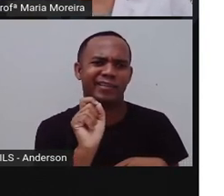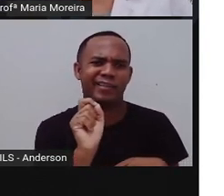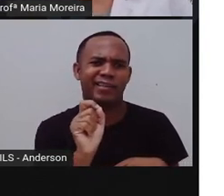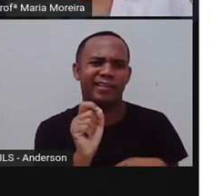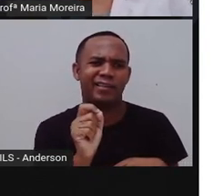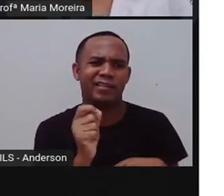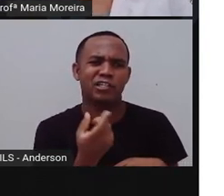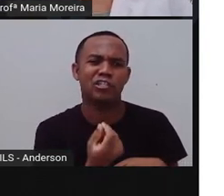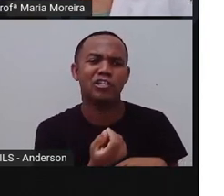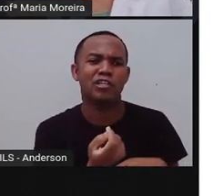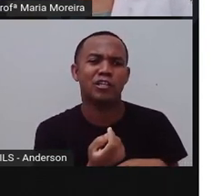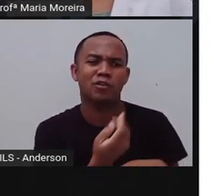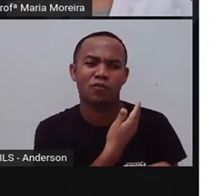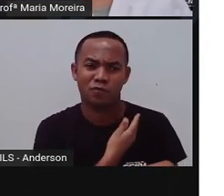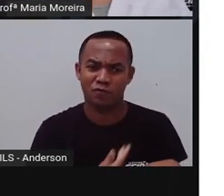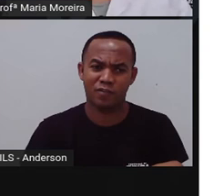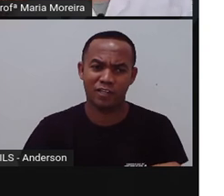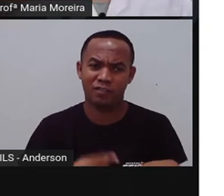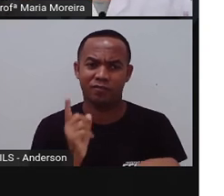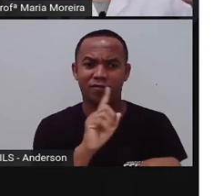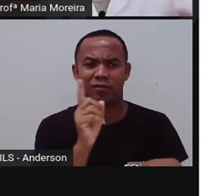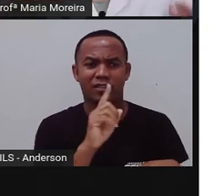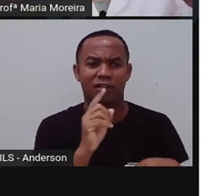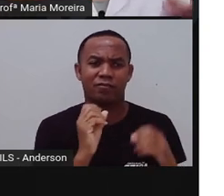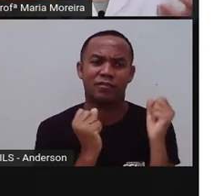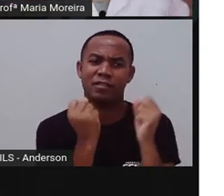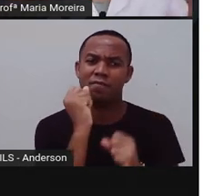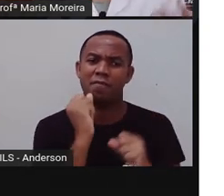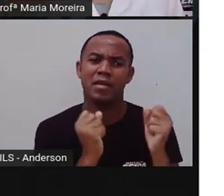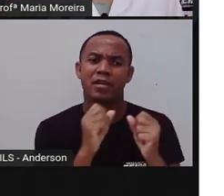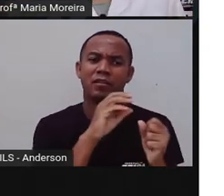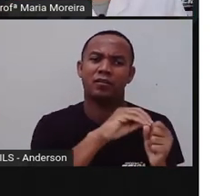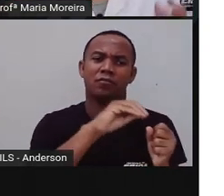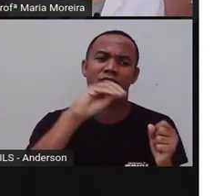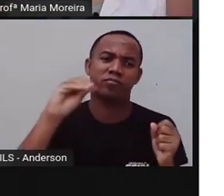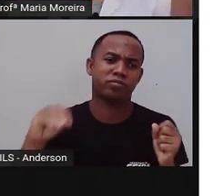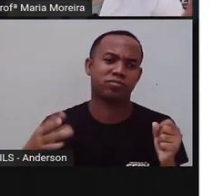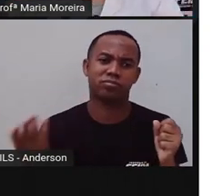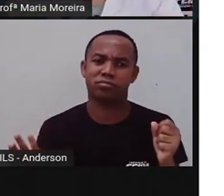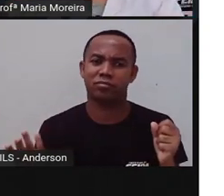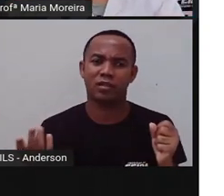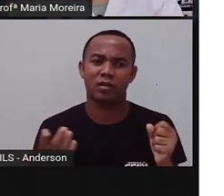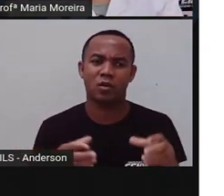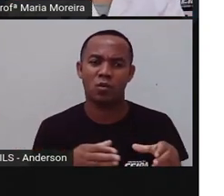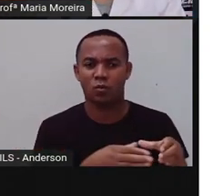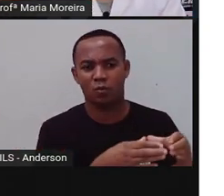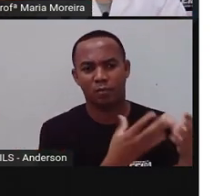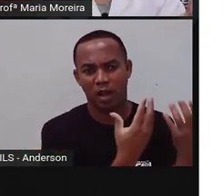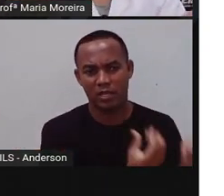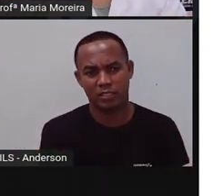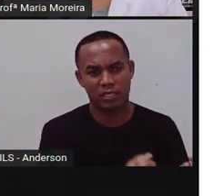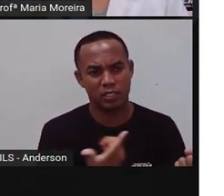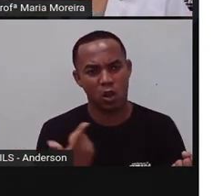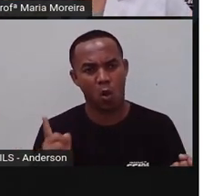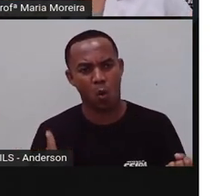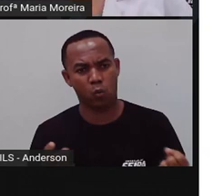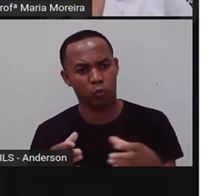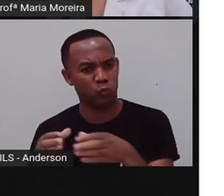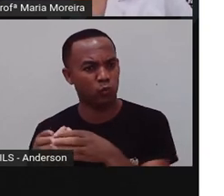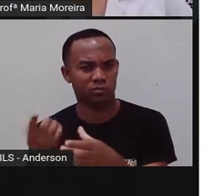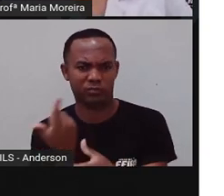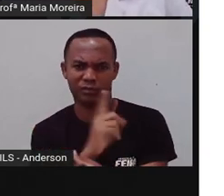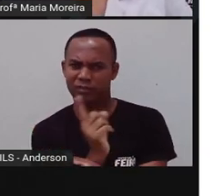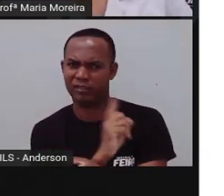para uma empresa privada. Então, é meio que uma guerra aí entre partes que concordam com a privatização e partes que não